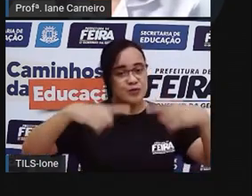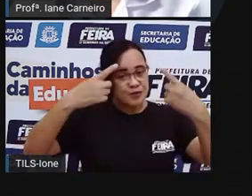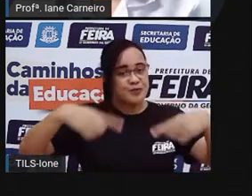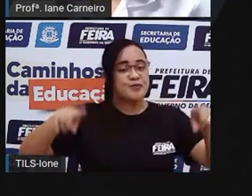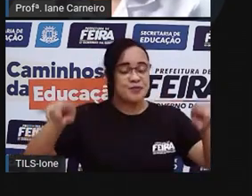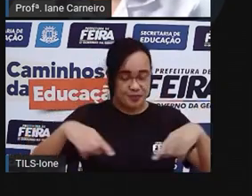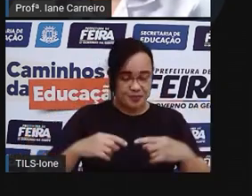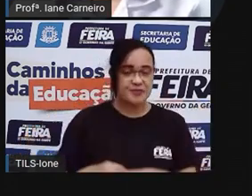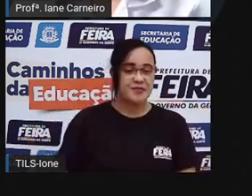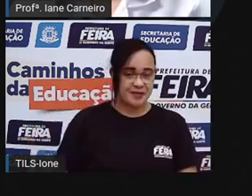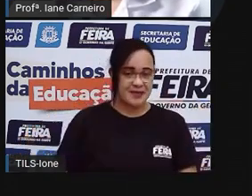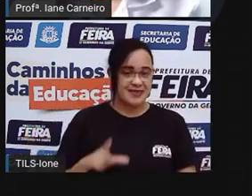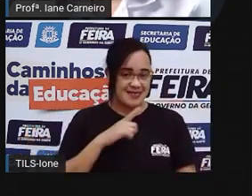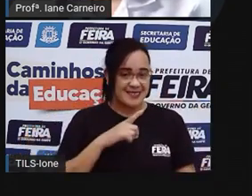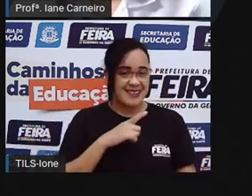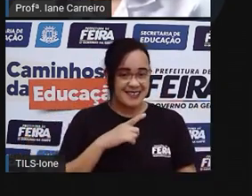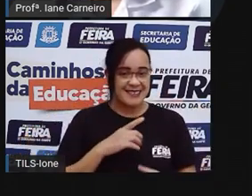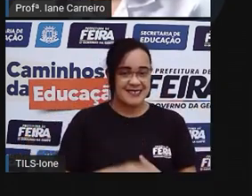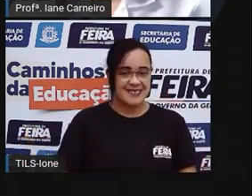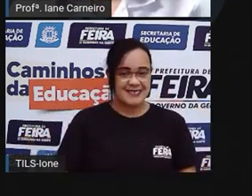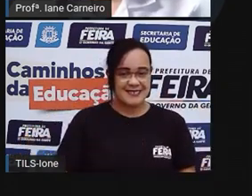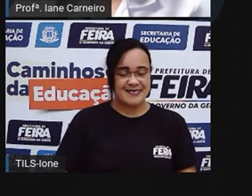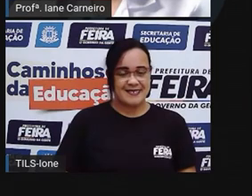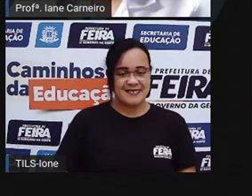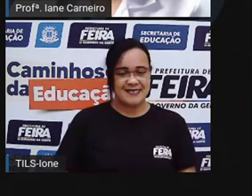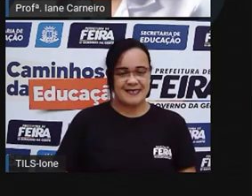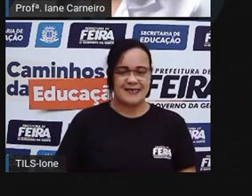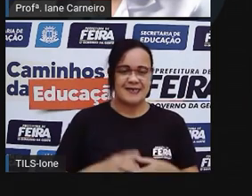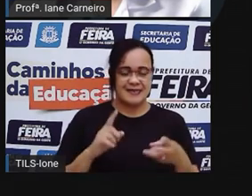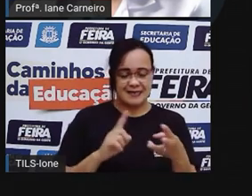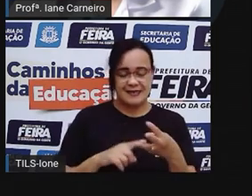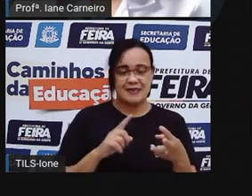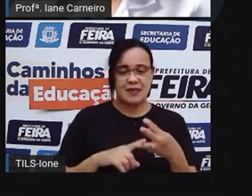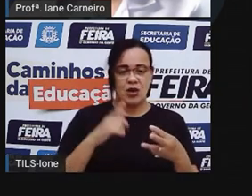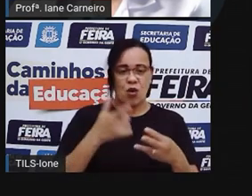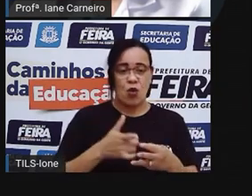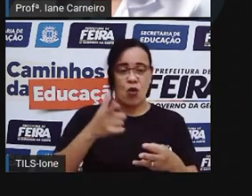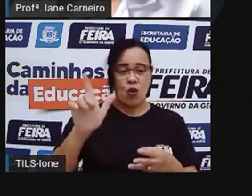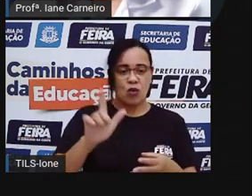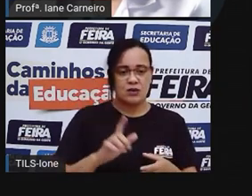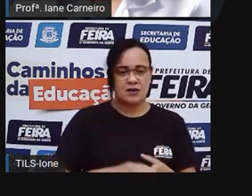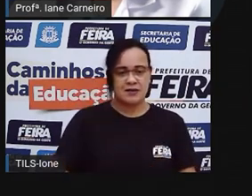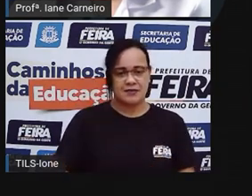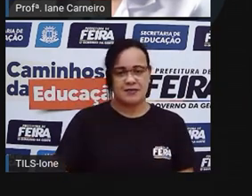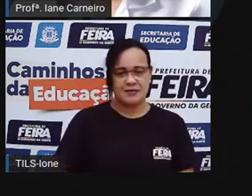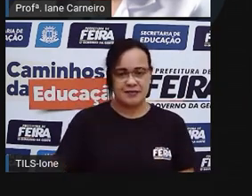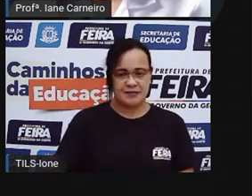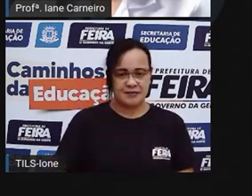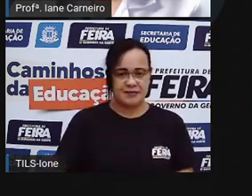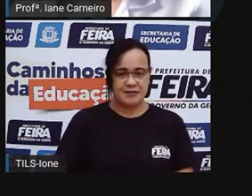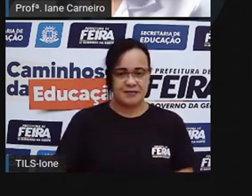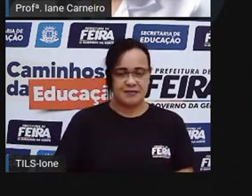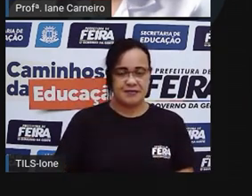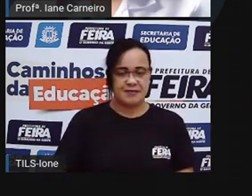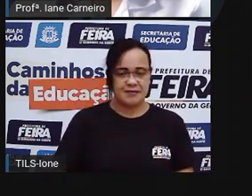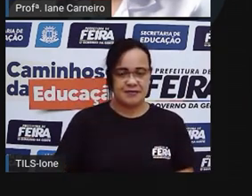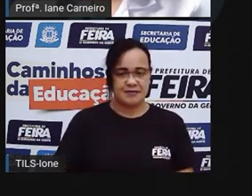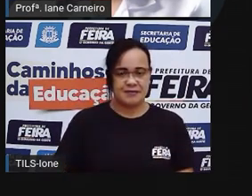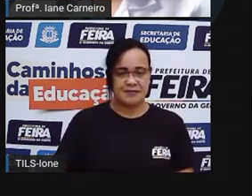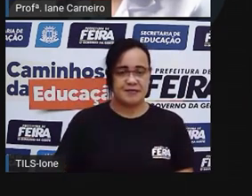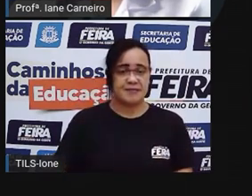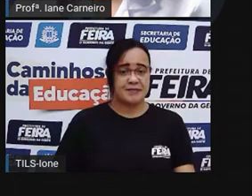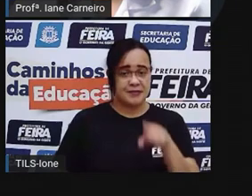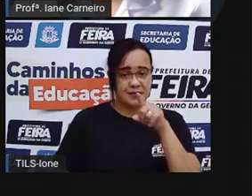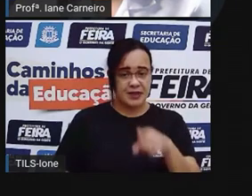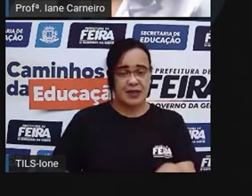Vamos ver outra Deixa eu aproximar Esse E aí ó O autor fala Né? Que